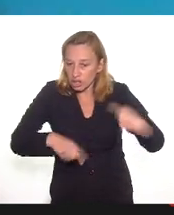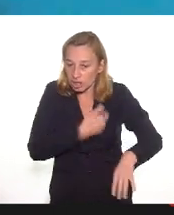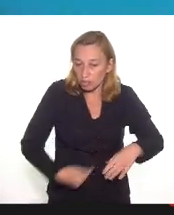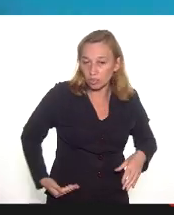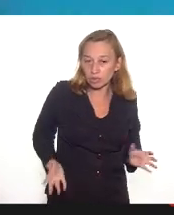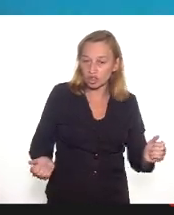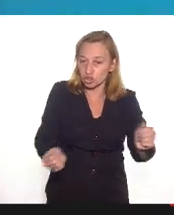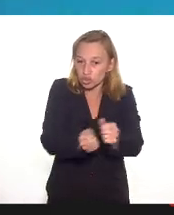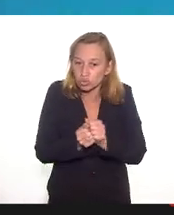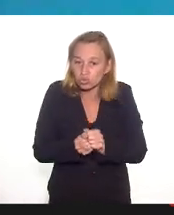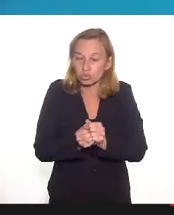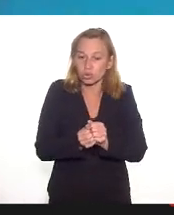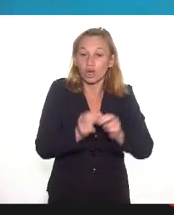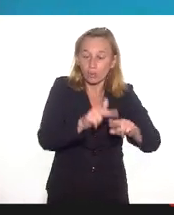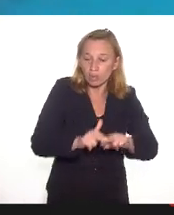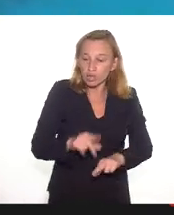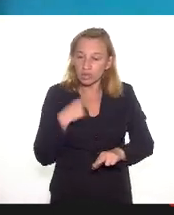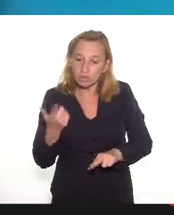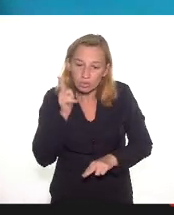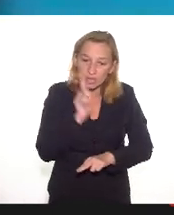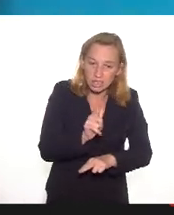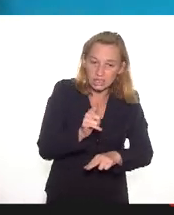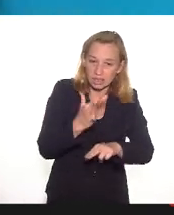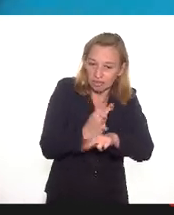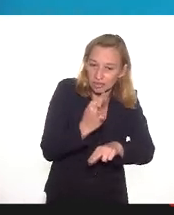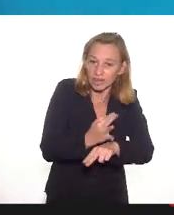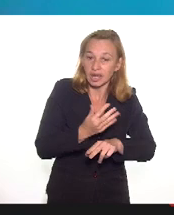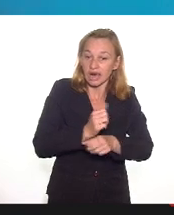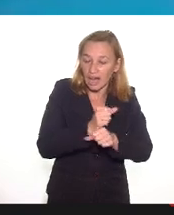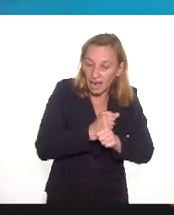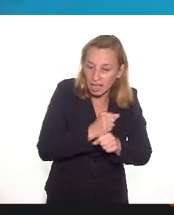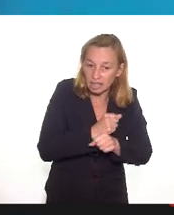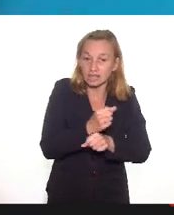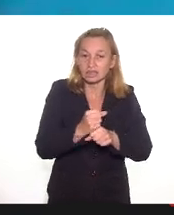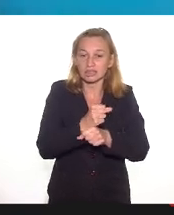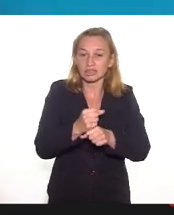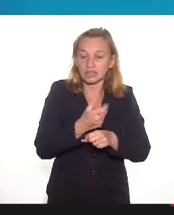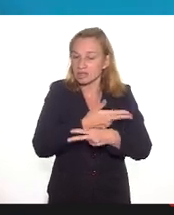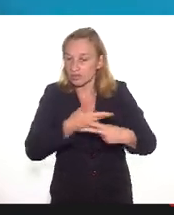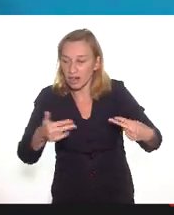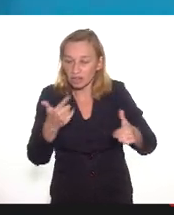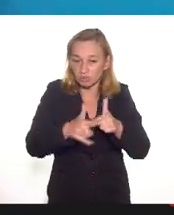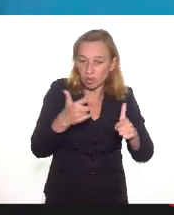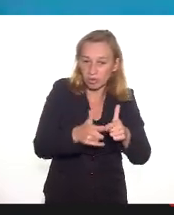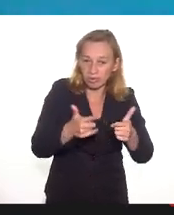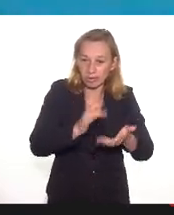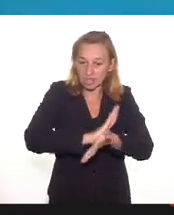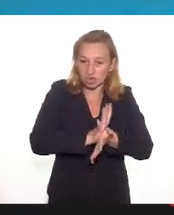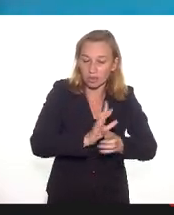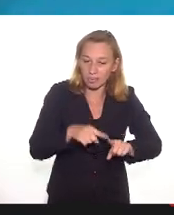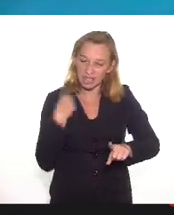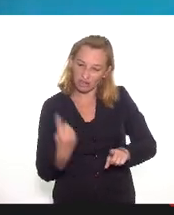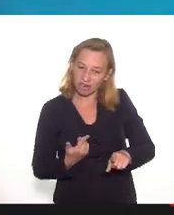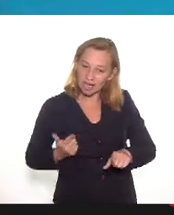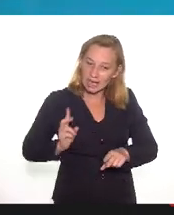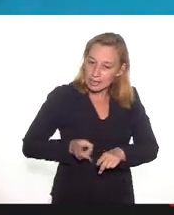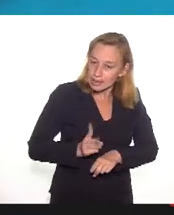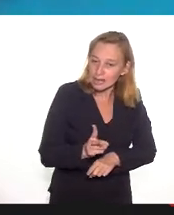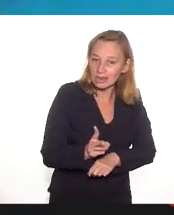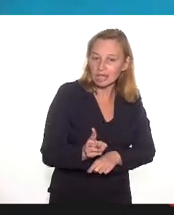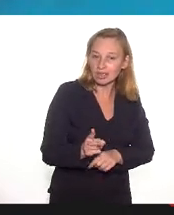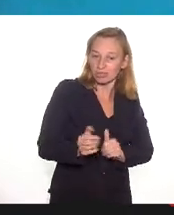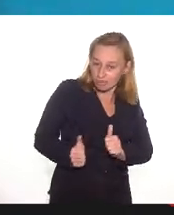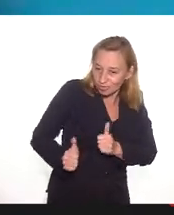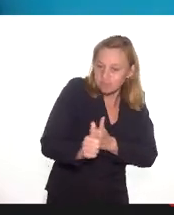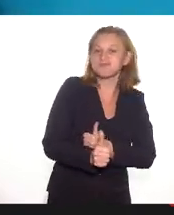participativa e talvez por isso a gente consiga resistir tanto tempo e com tantas ofensivas para nos derrubar, nós seguimos aqui de